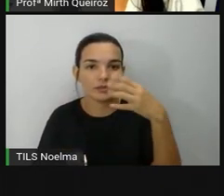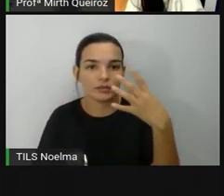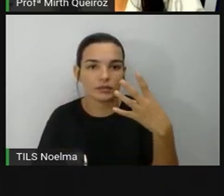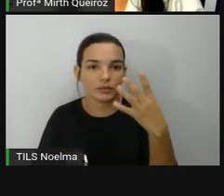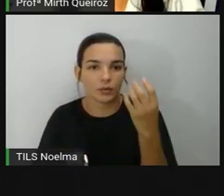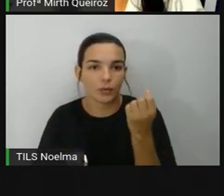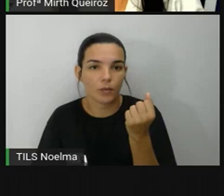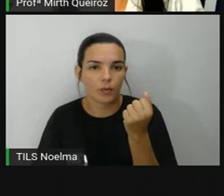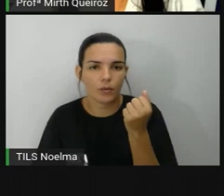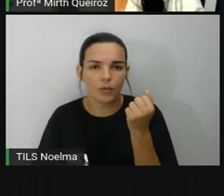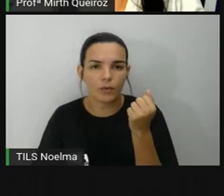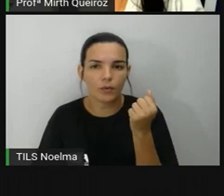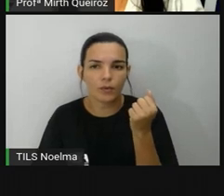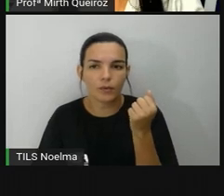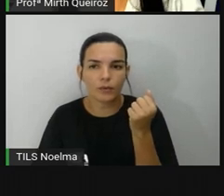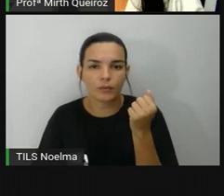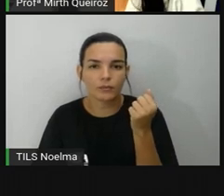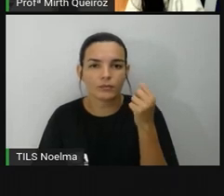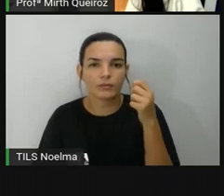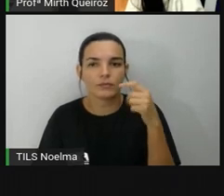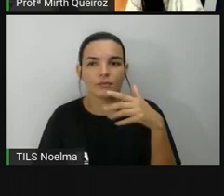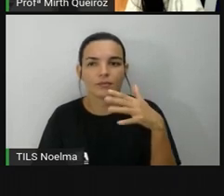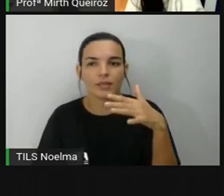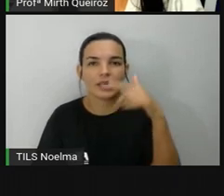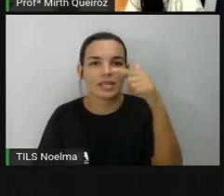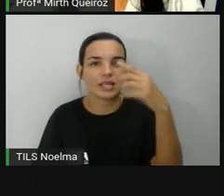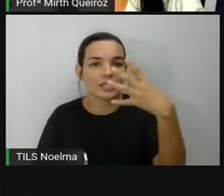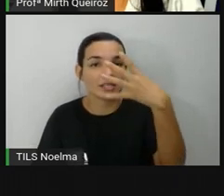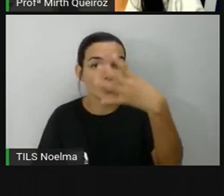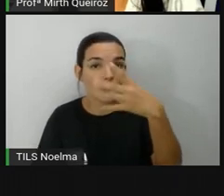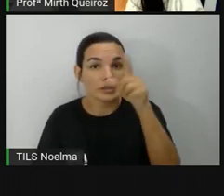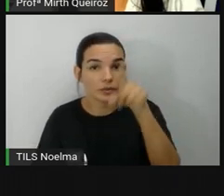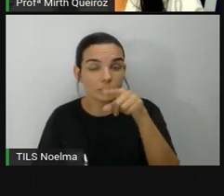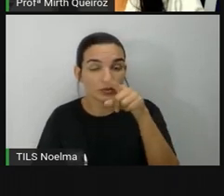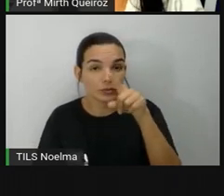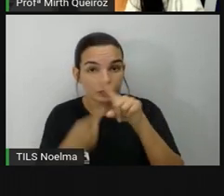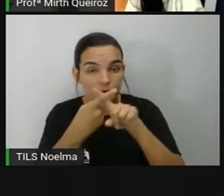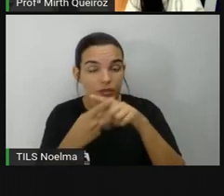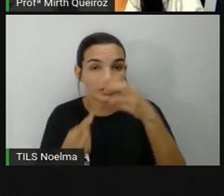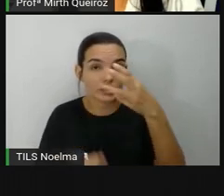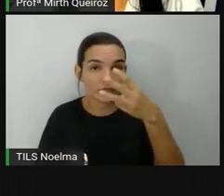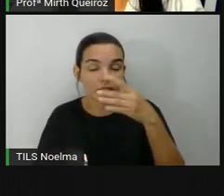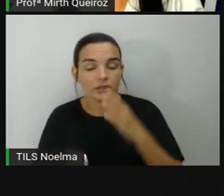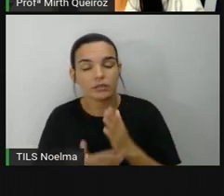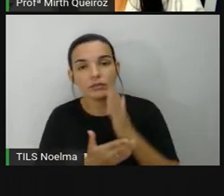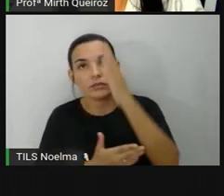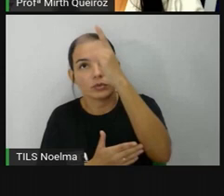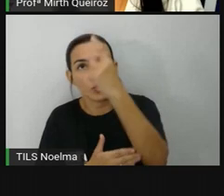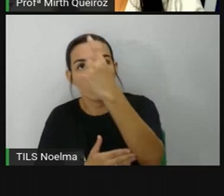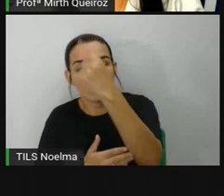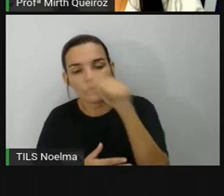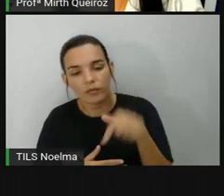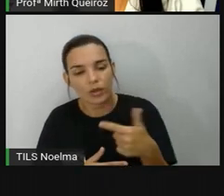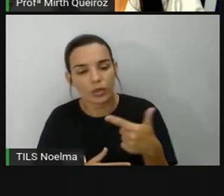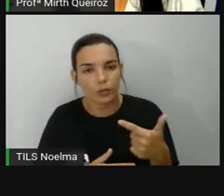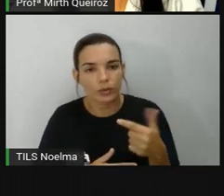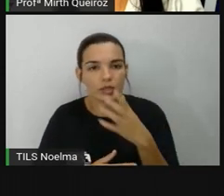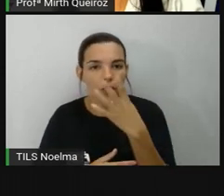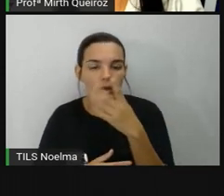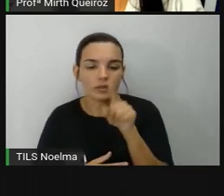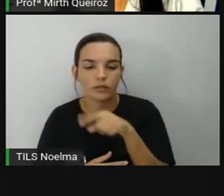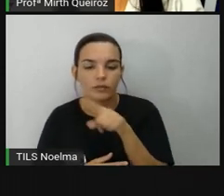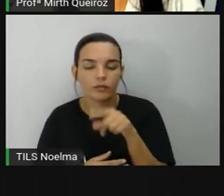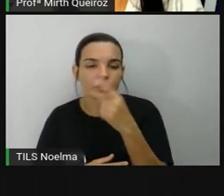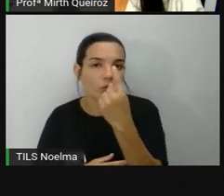Vai 1, fica o 2. Desculpa, gente. 4 vezes 3, 12. Vai 1, fica o 2. 4 vezes 1,